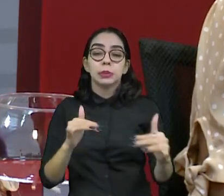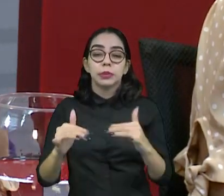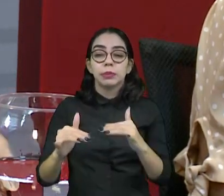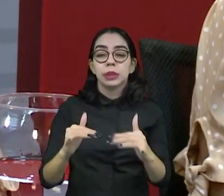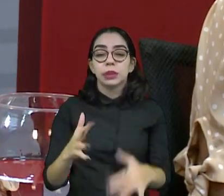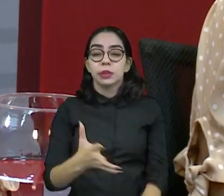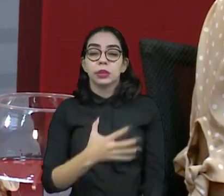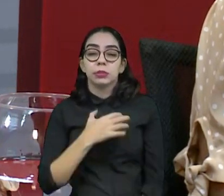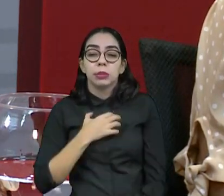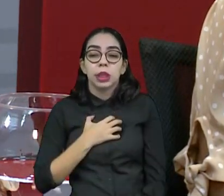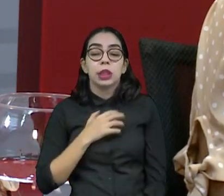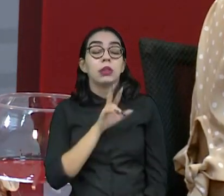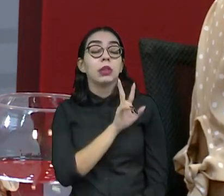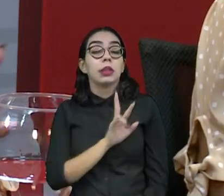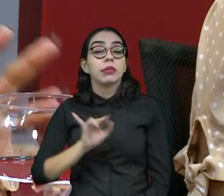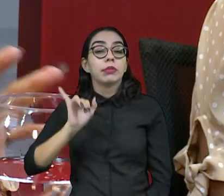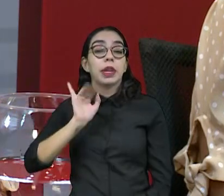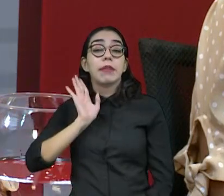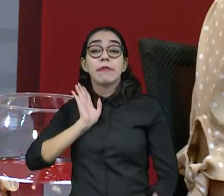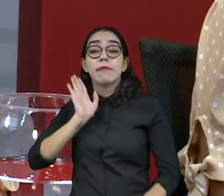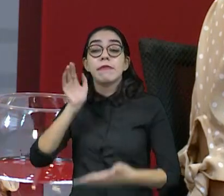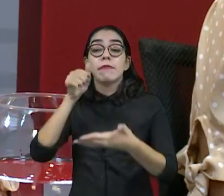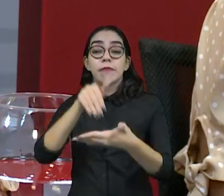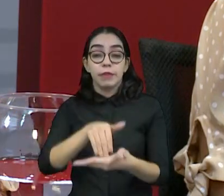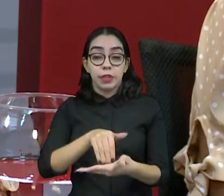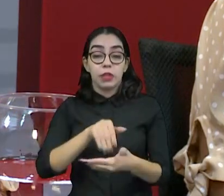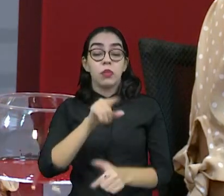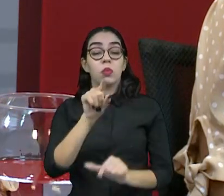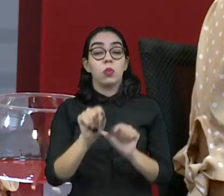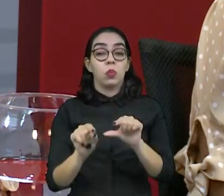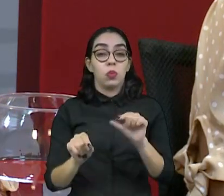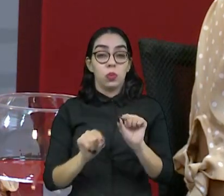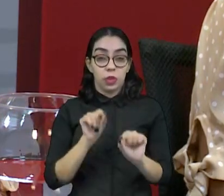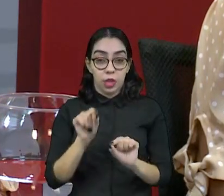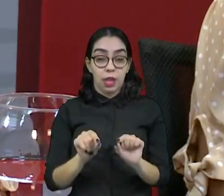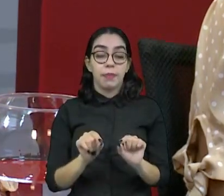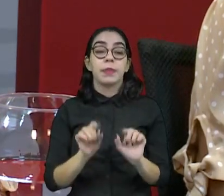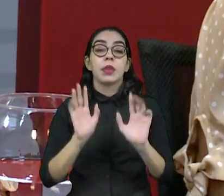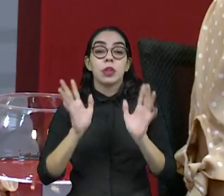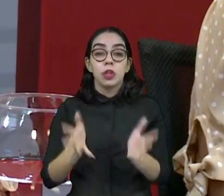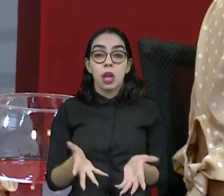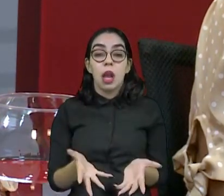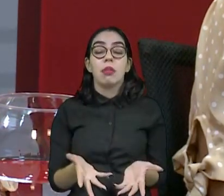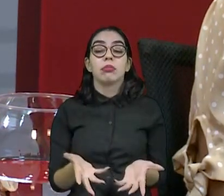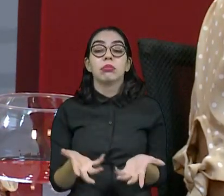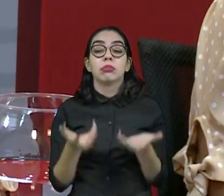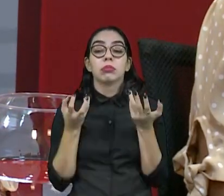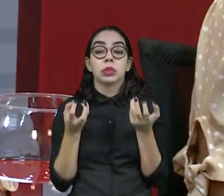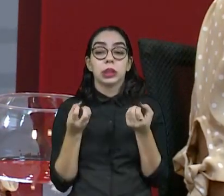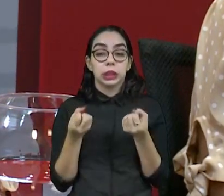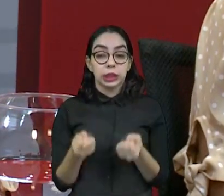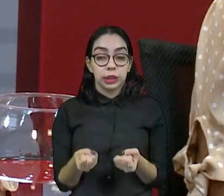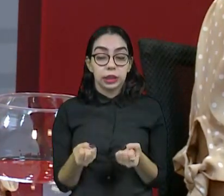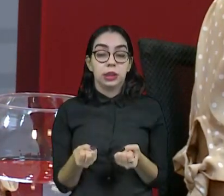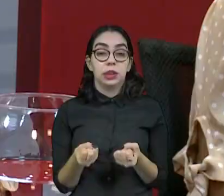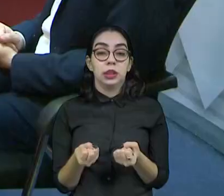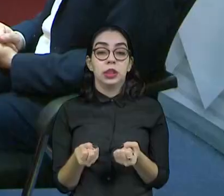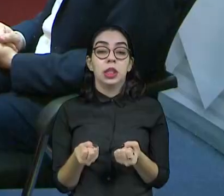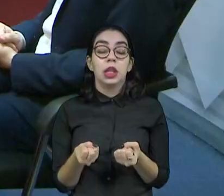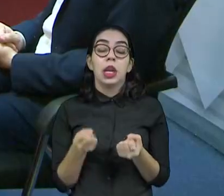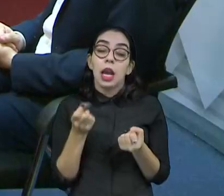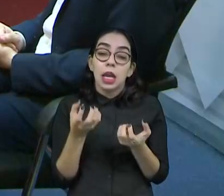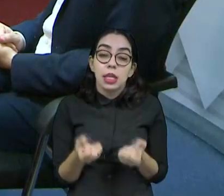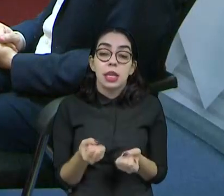eleitores até chegar nessa reta final em que ela acaba sendo apropriada pelos eleitores. Na campanha. é com essa função